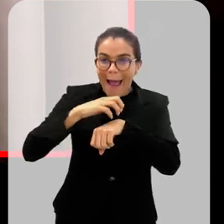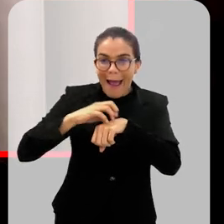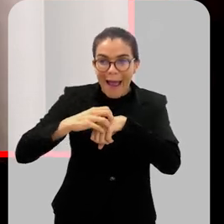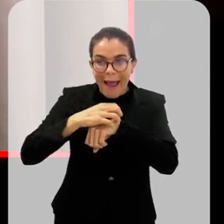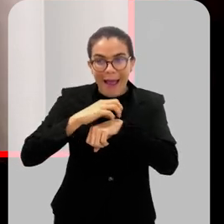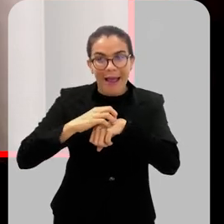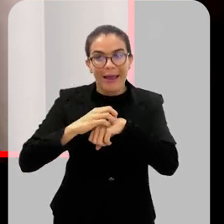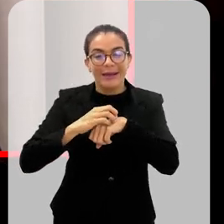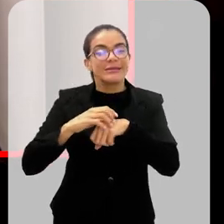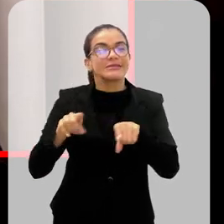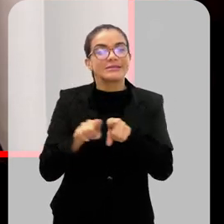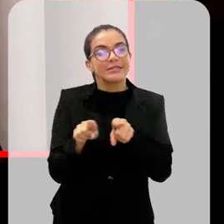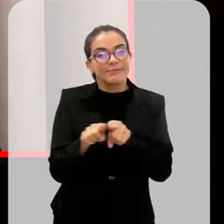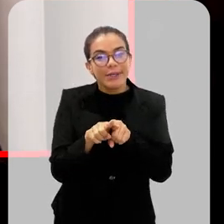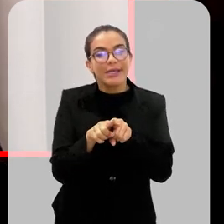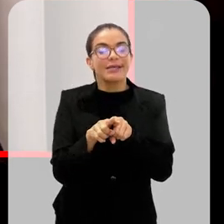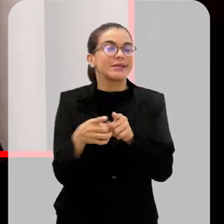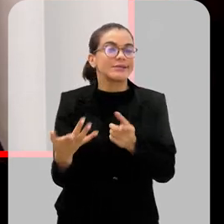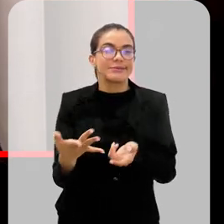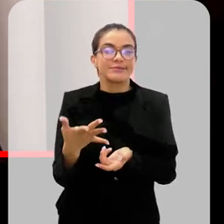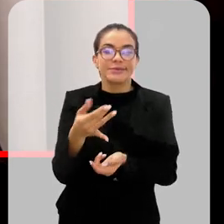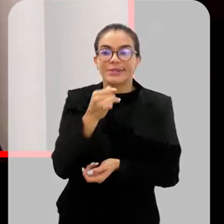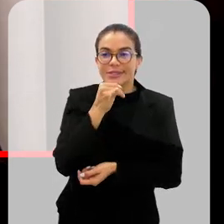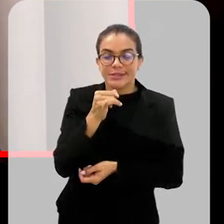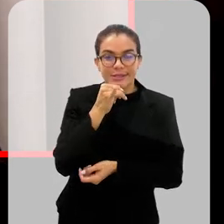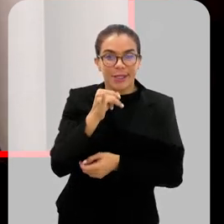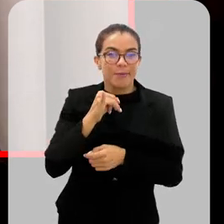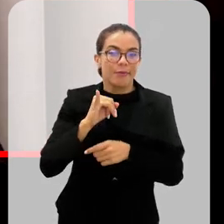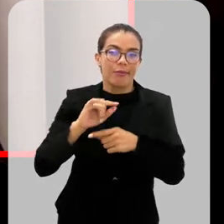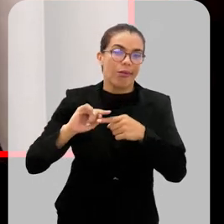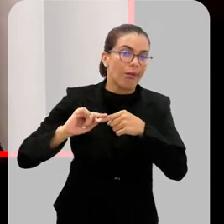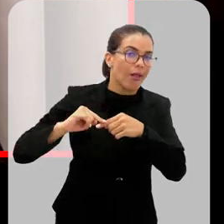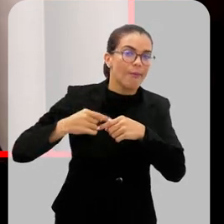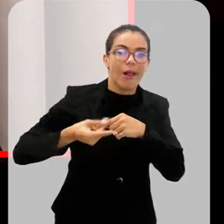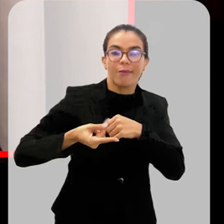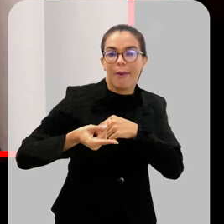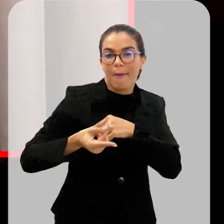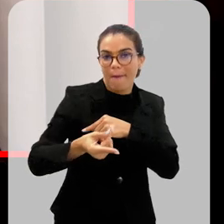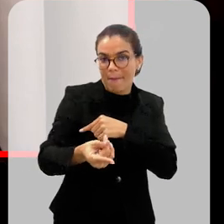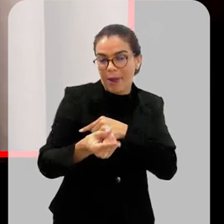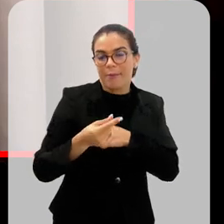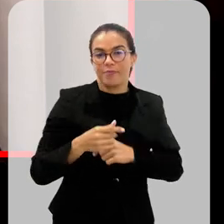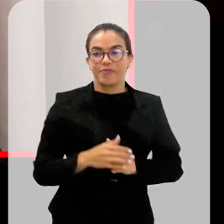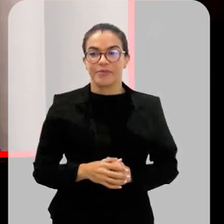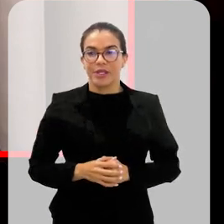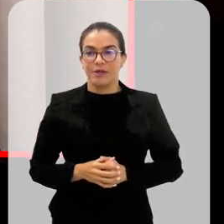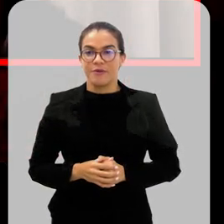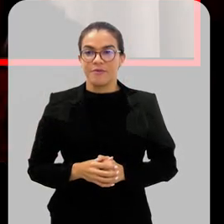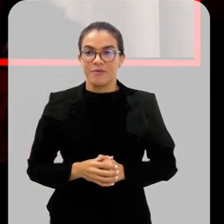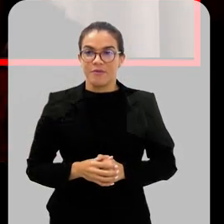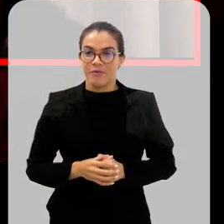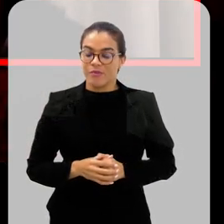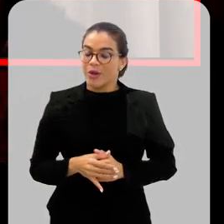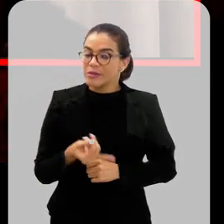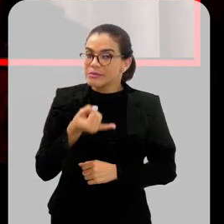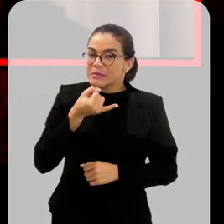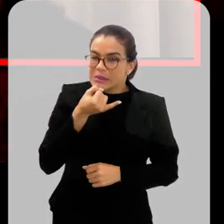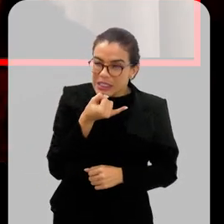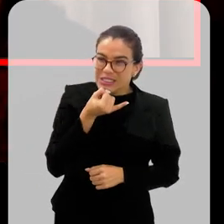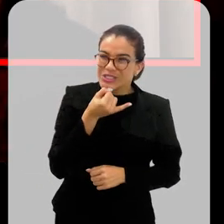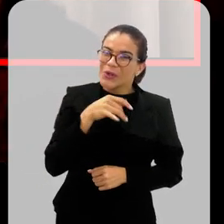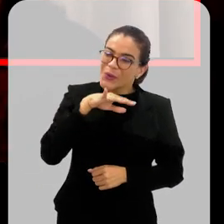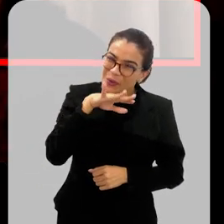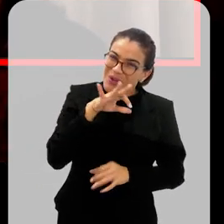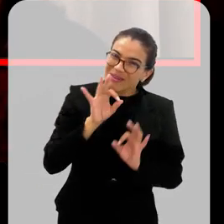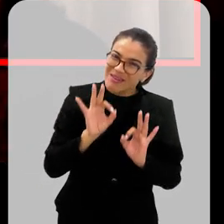que é terrível, mas também ao pós-agudo, a fase crônica dessa doença. É o que é muito triste e o